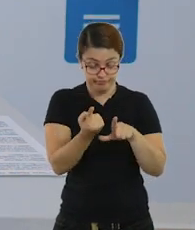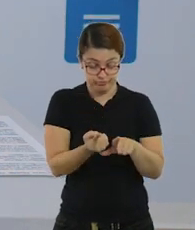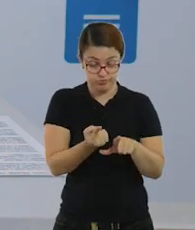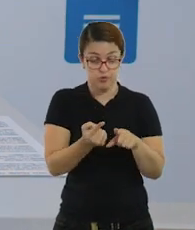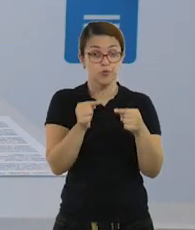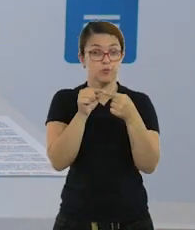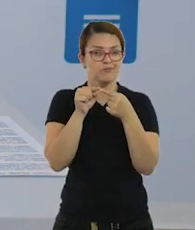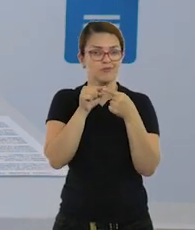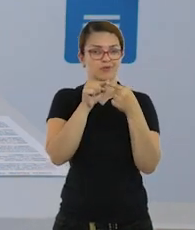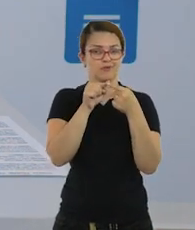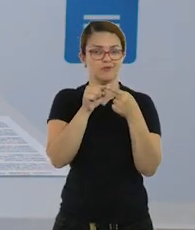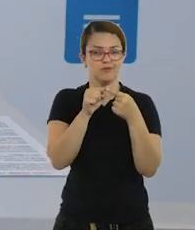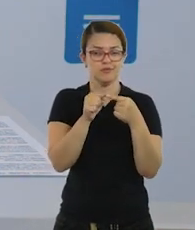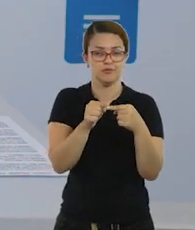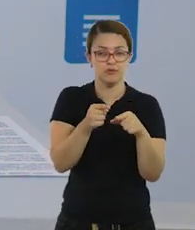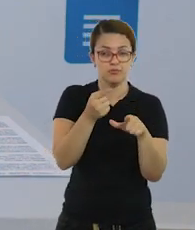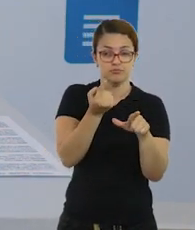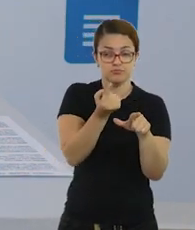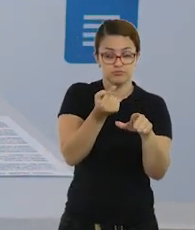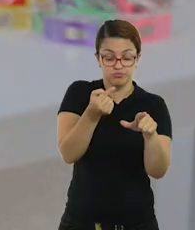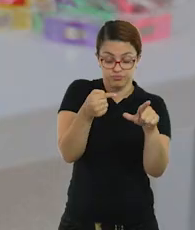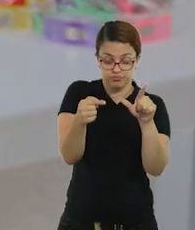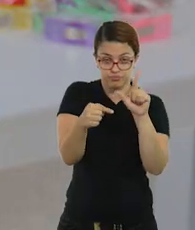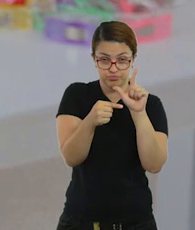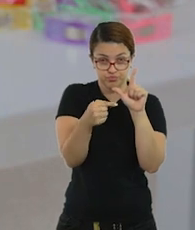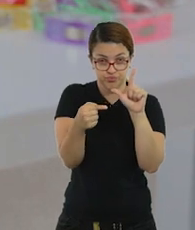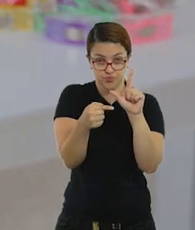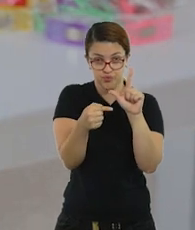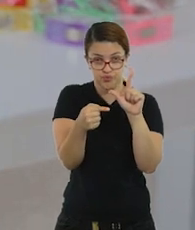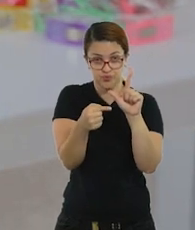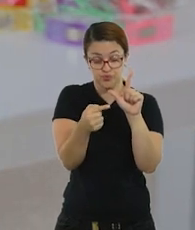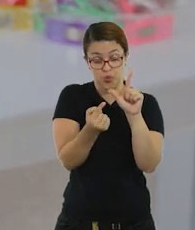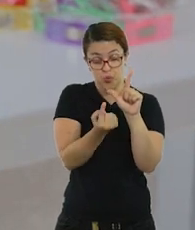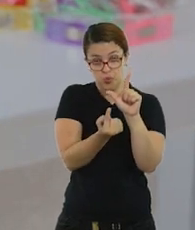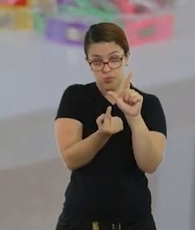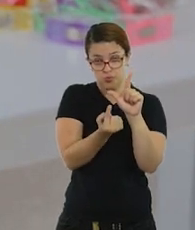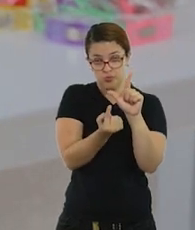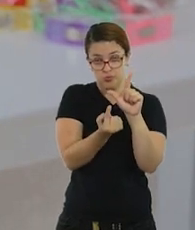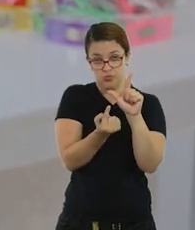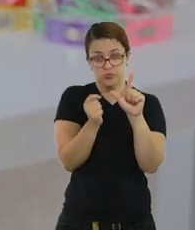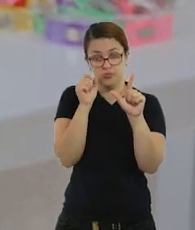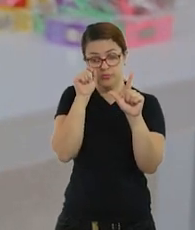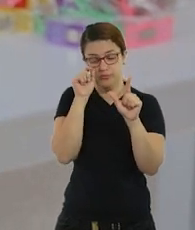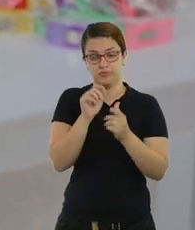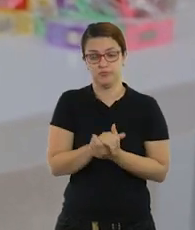quantidade correspondente. Então, um.